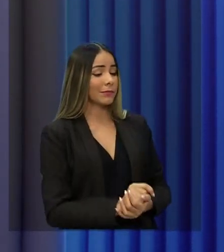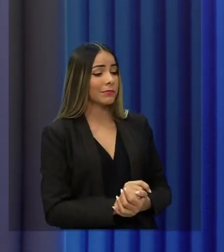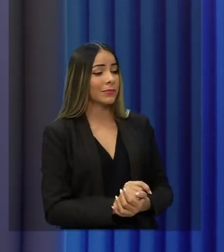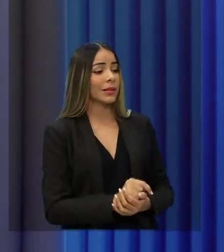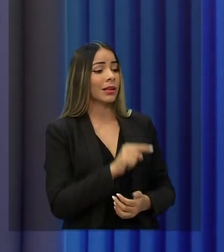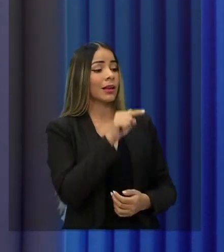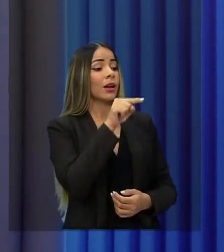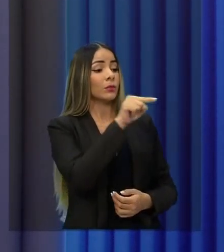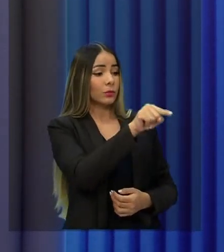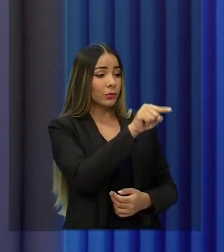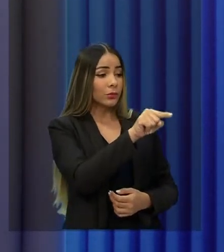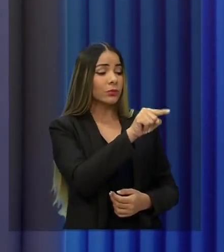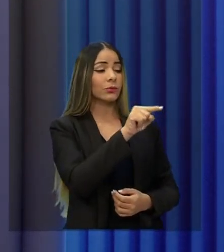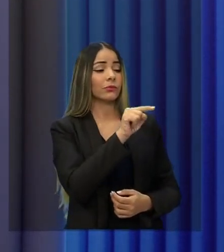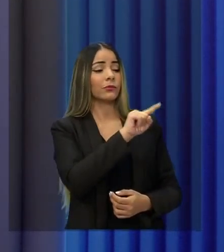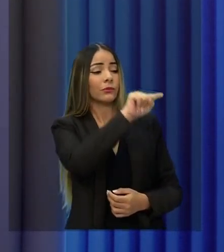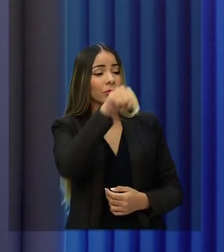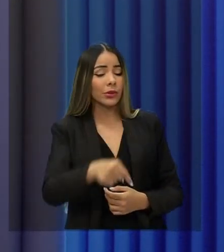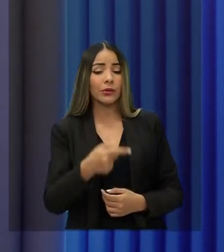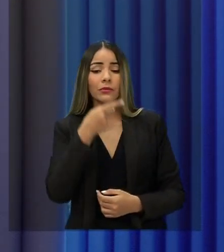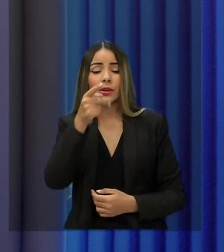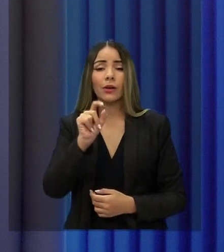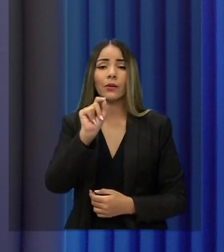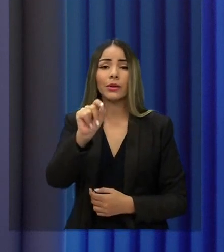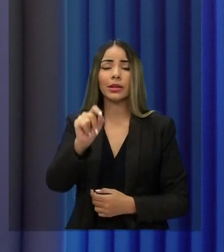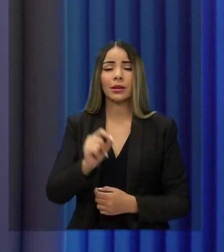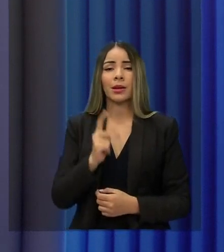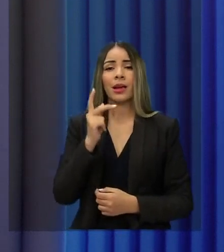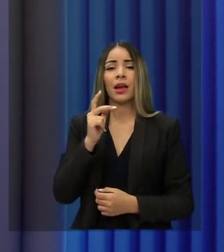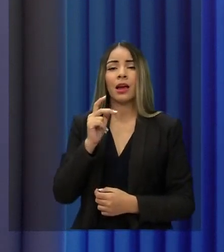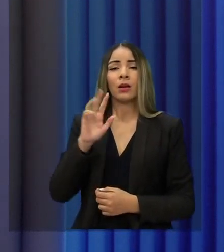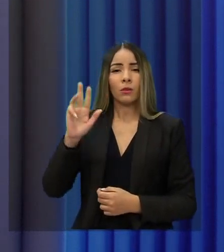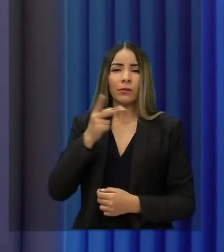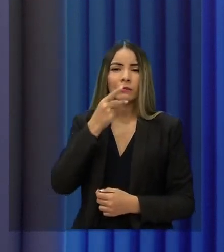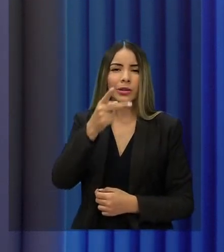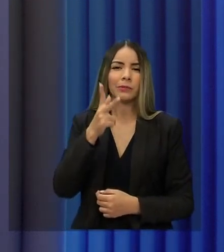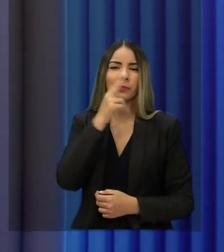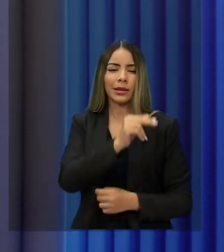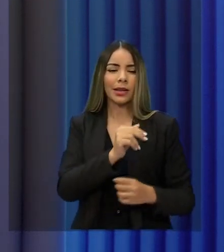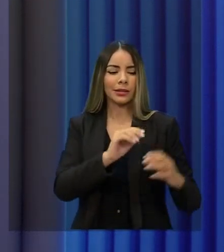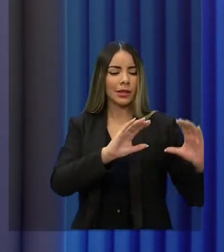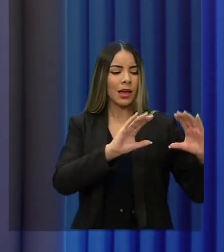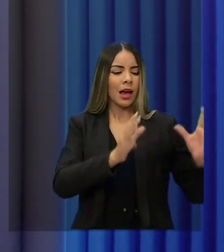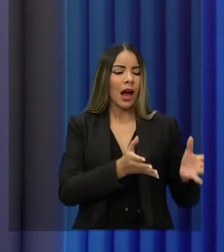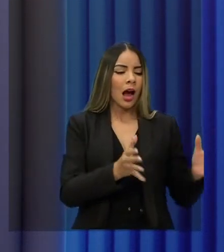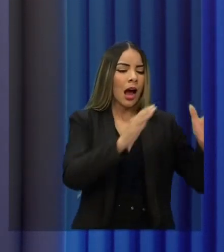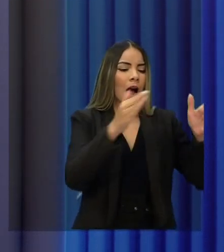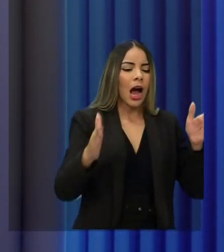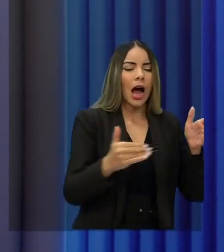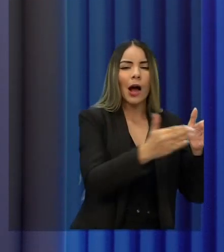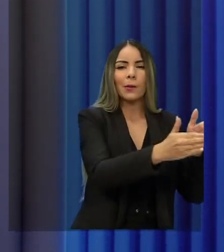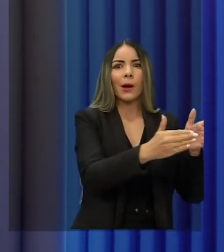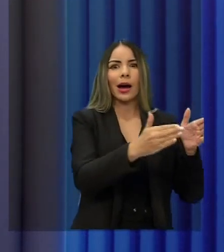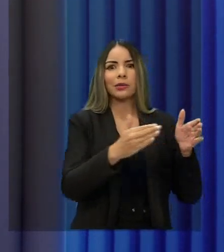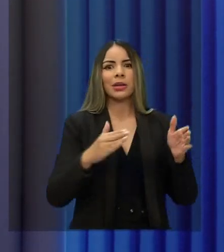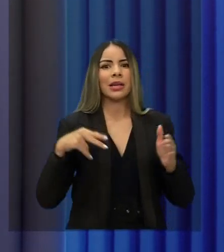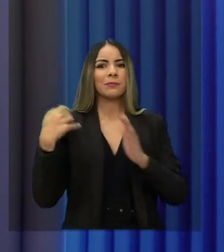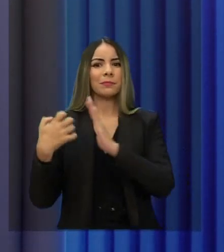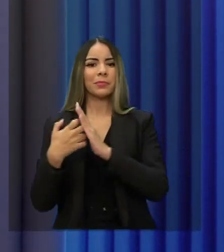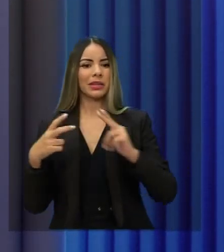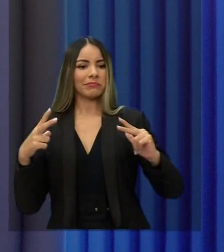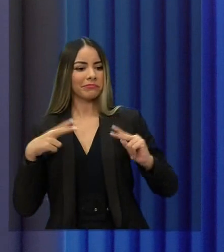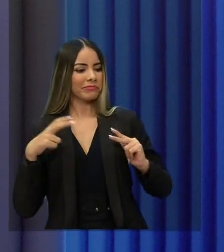emissora e disse que a obra do Aquário era completamente inviável. Porque nem a iniciativa privada tem interesse por algo que não dá